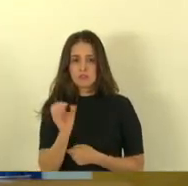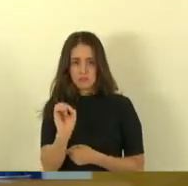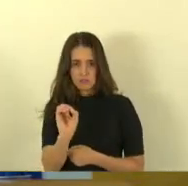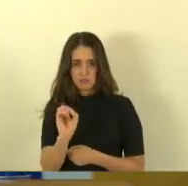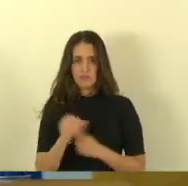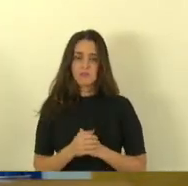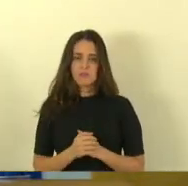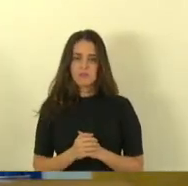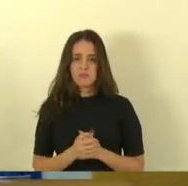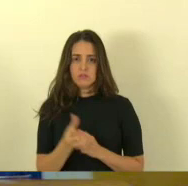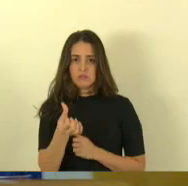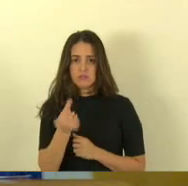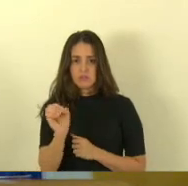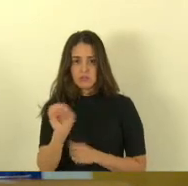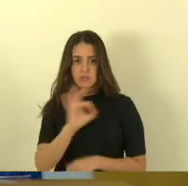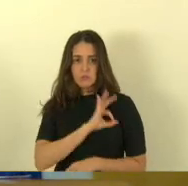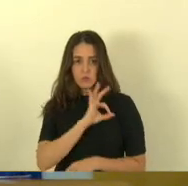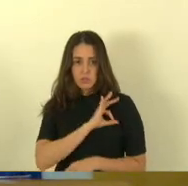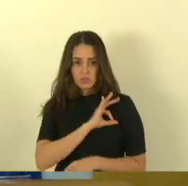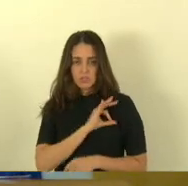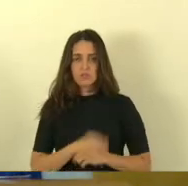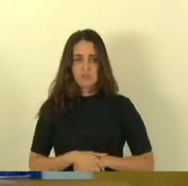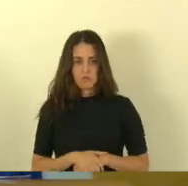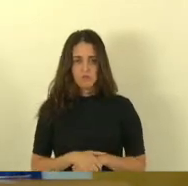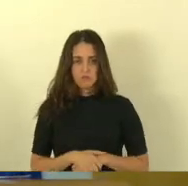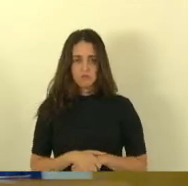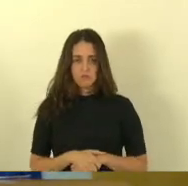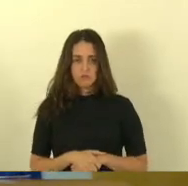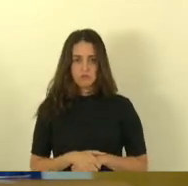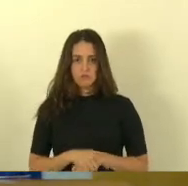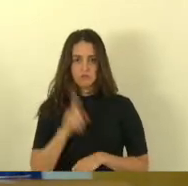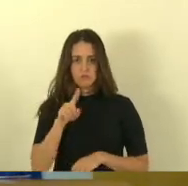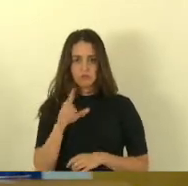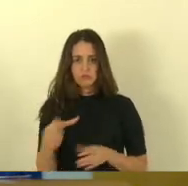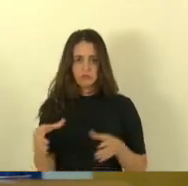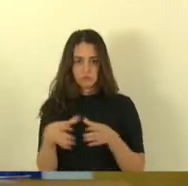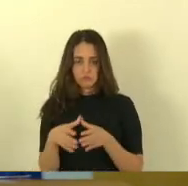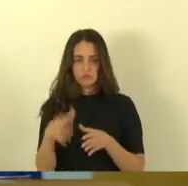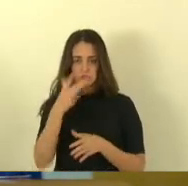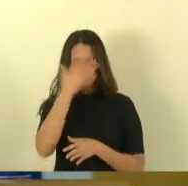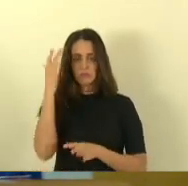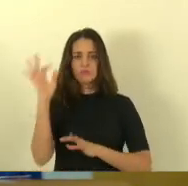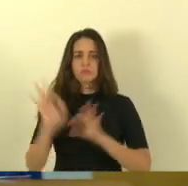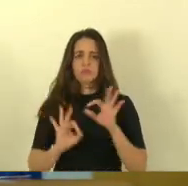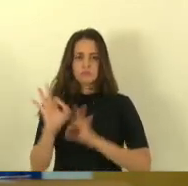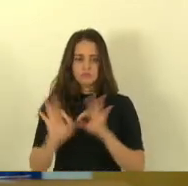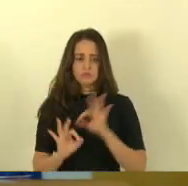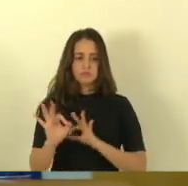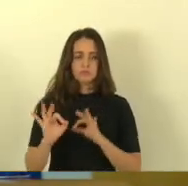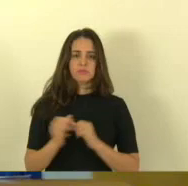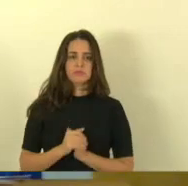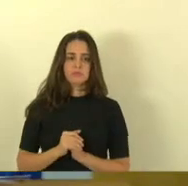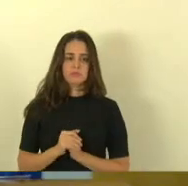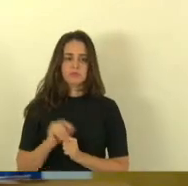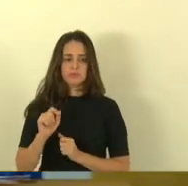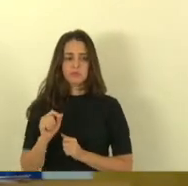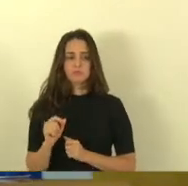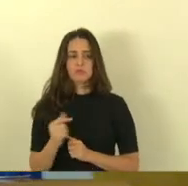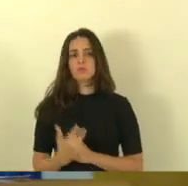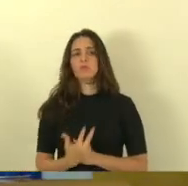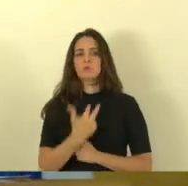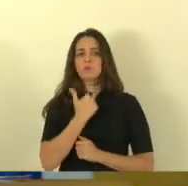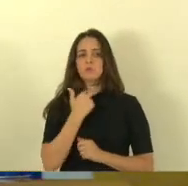60 policiais é um grupo de pessoas preparadas que nós não podemos